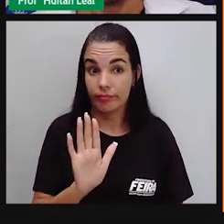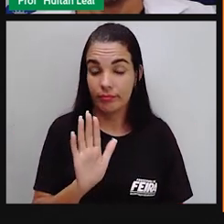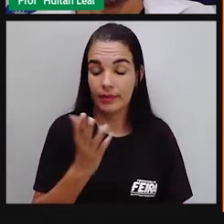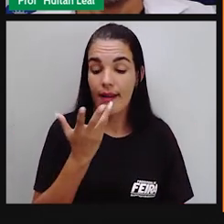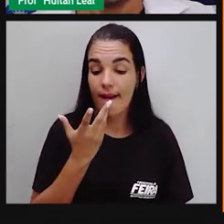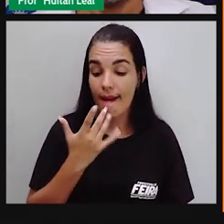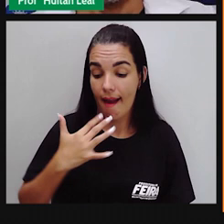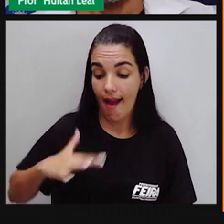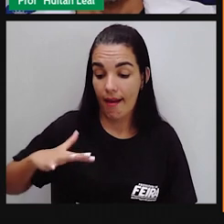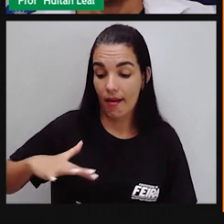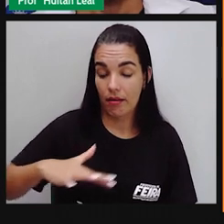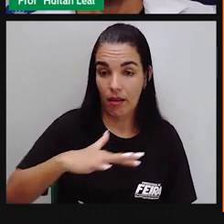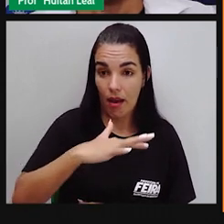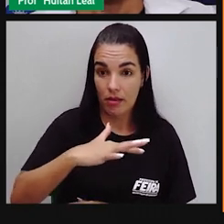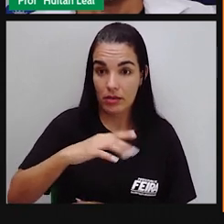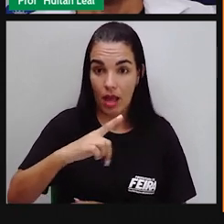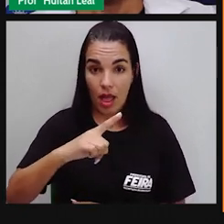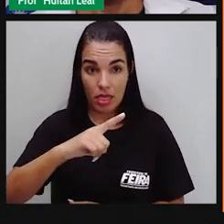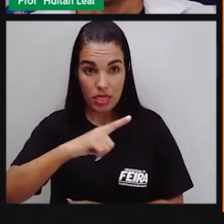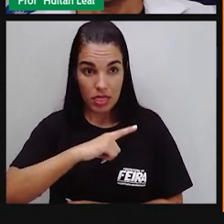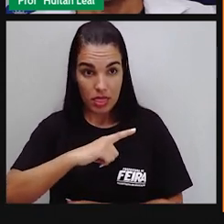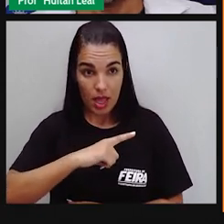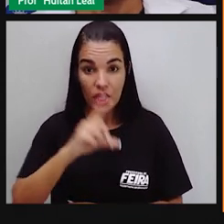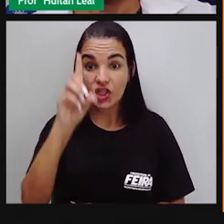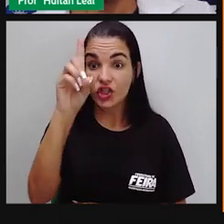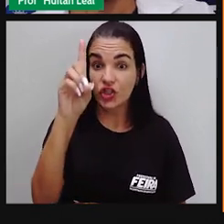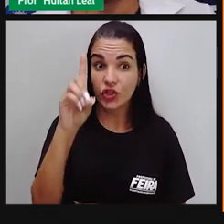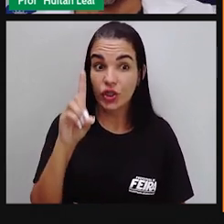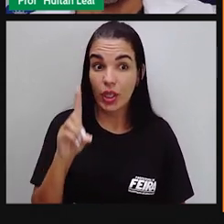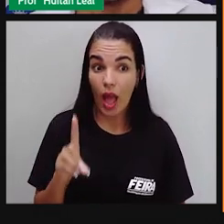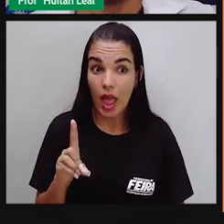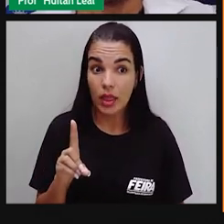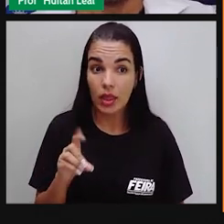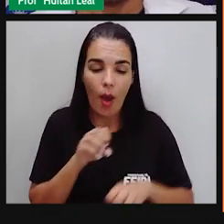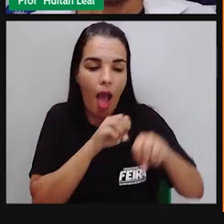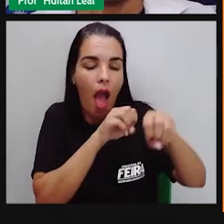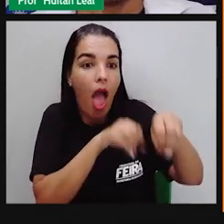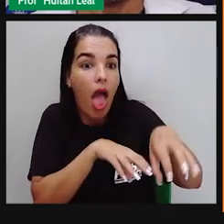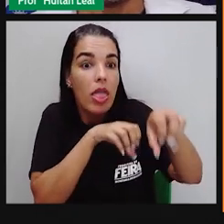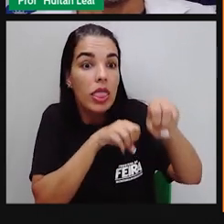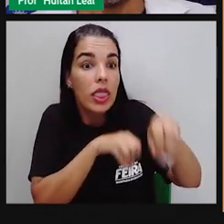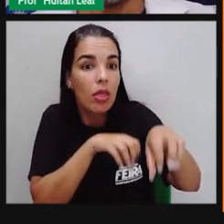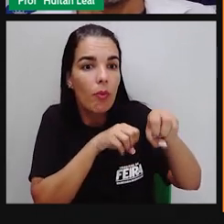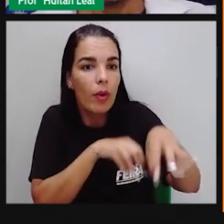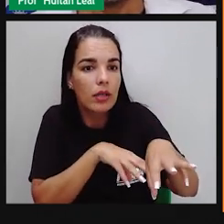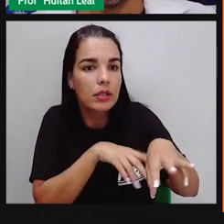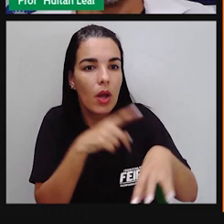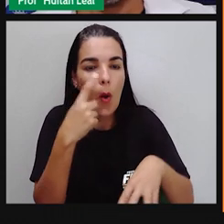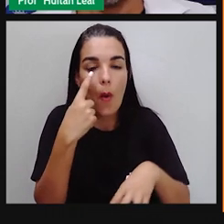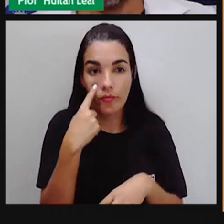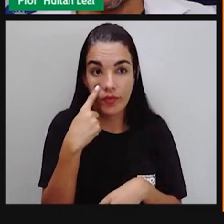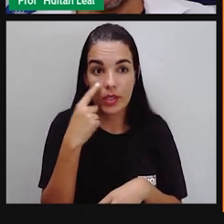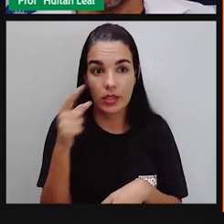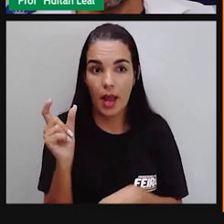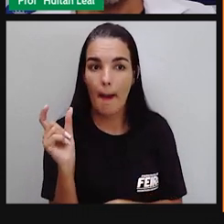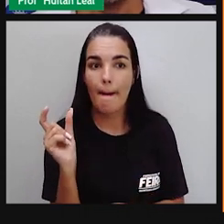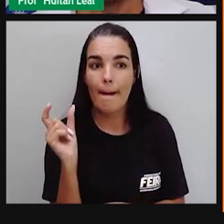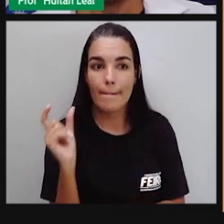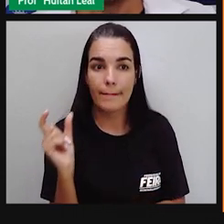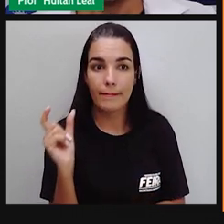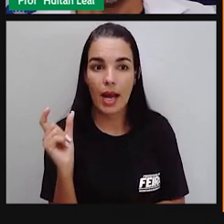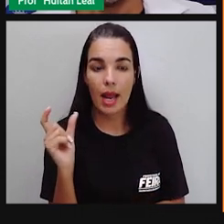educação. Perceba que a criança está no singular. A palavra criança está no singular,